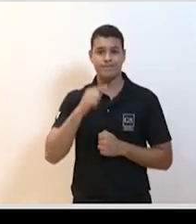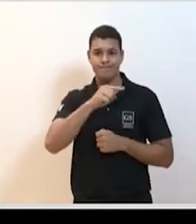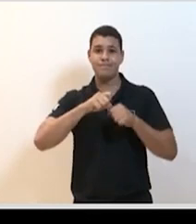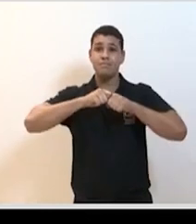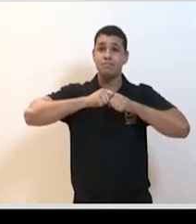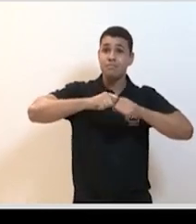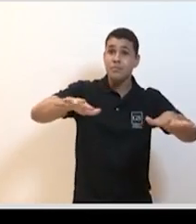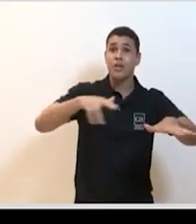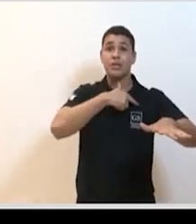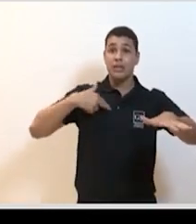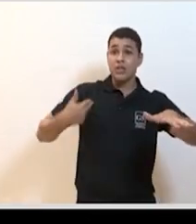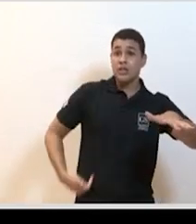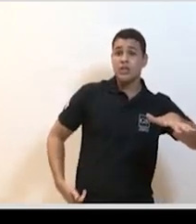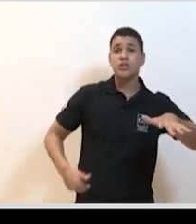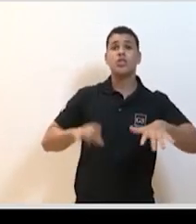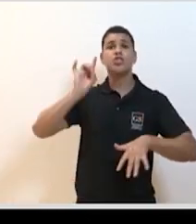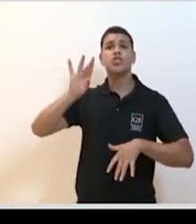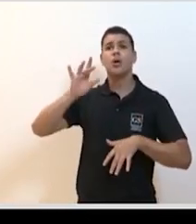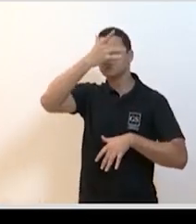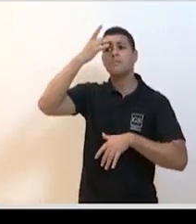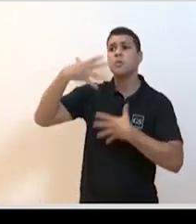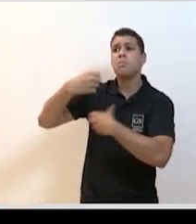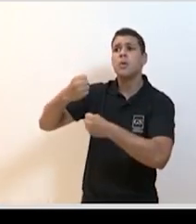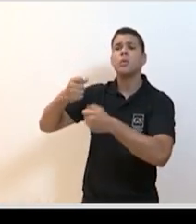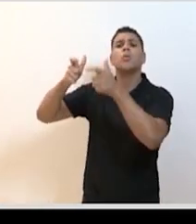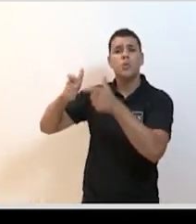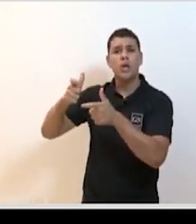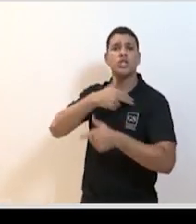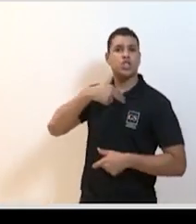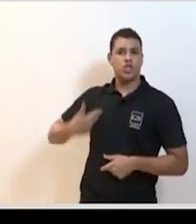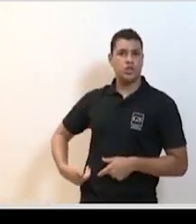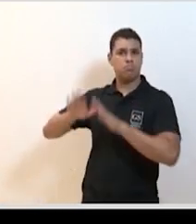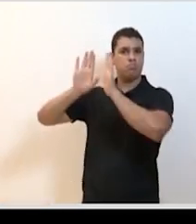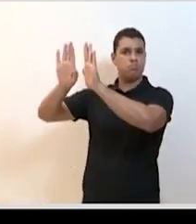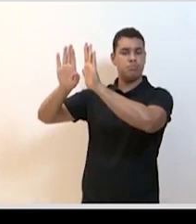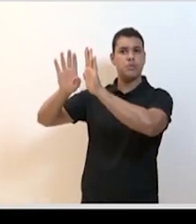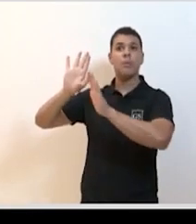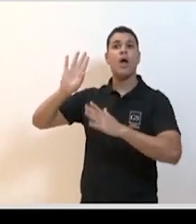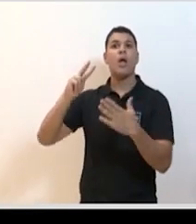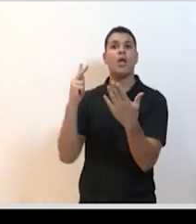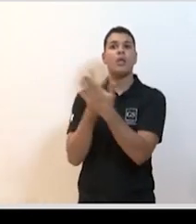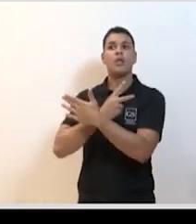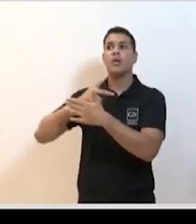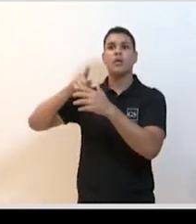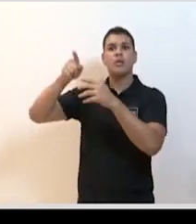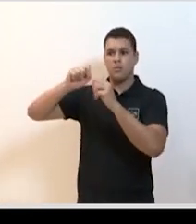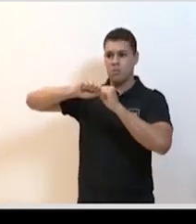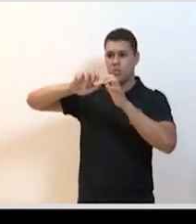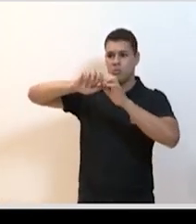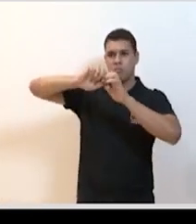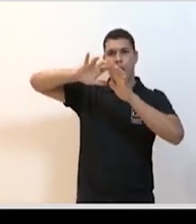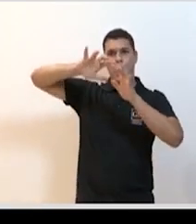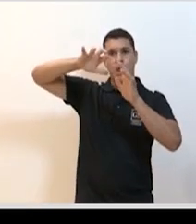na Ásia, na China, quase só tinha casos na China em janeiro desse ano, em janeiro e fevereiro, de repente, ganha a Europa e a partir daí